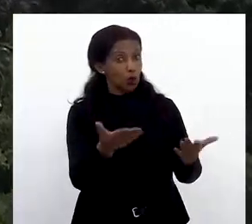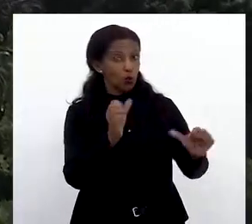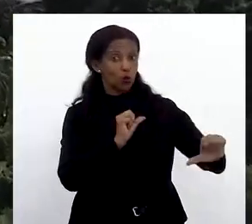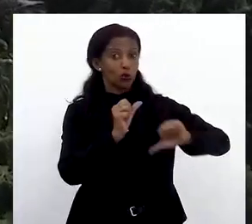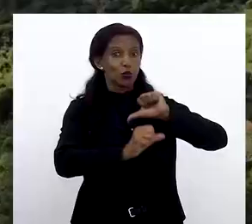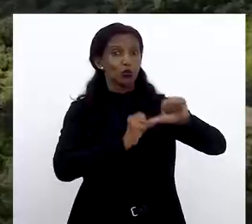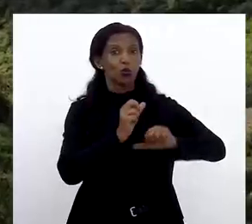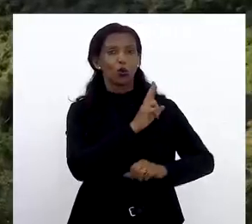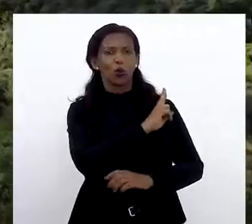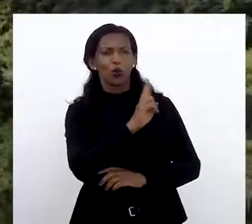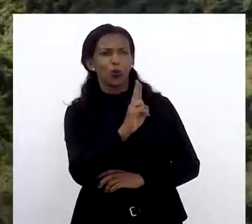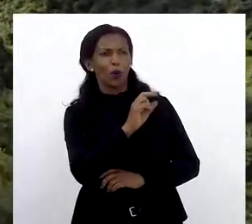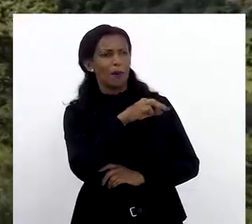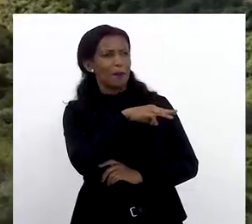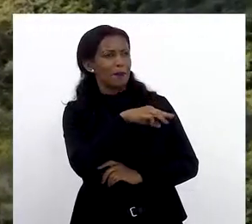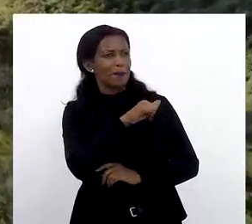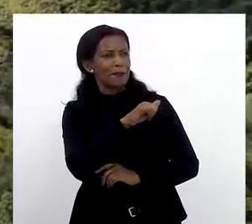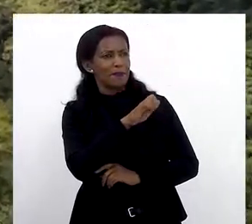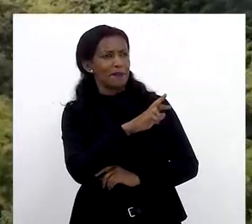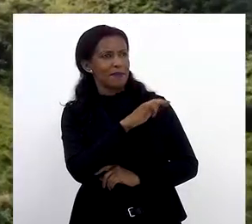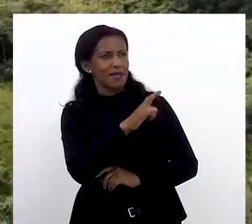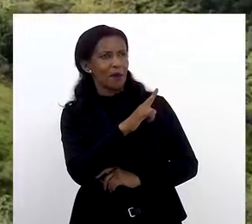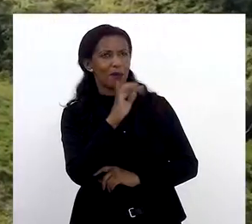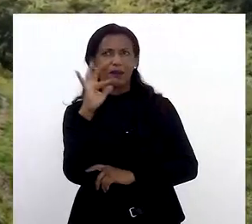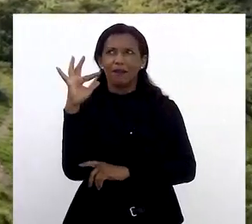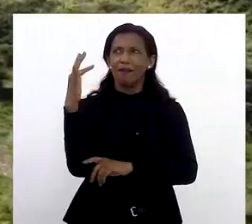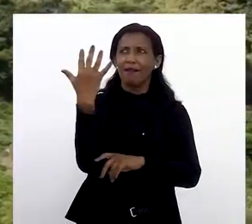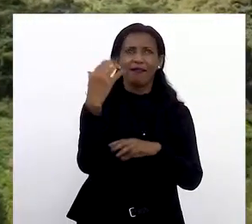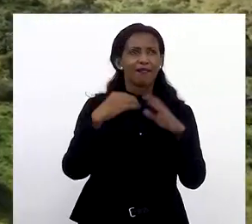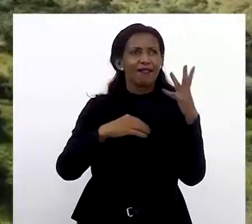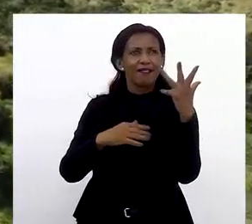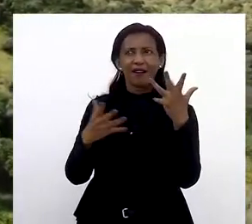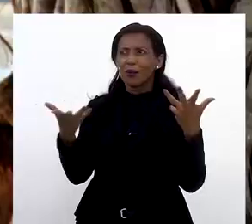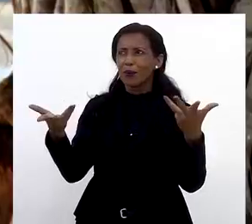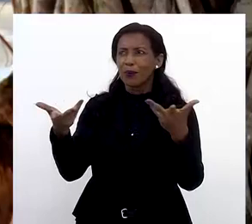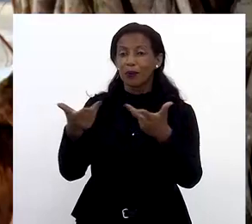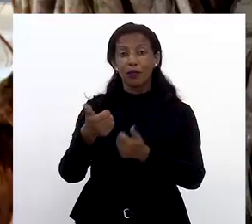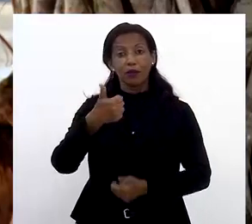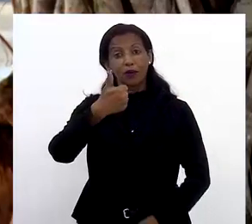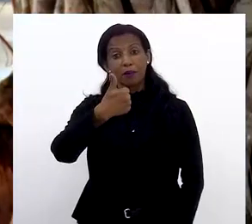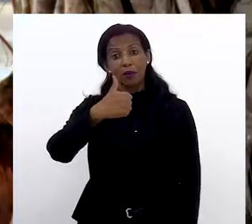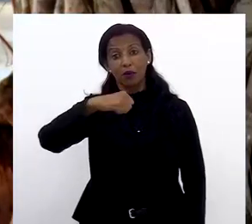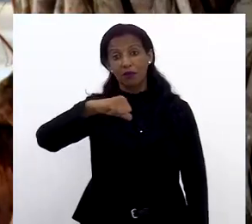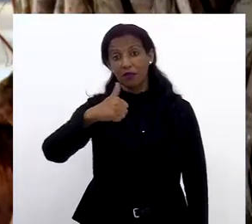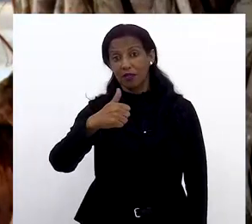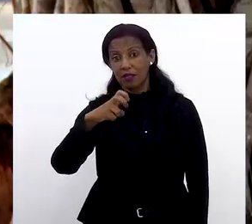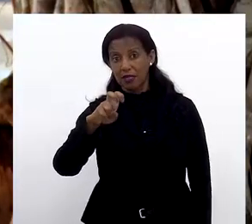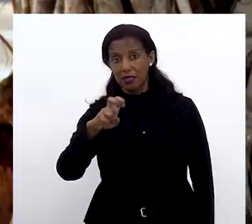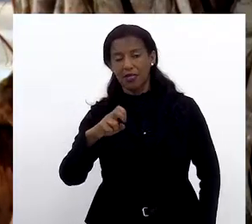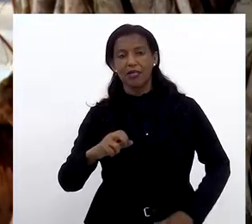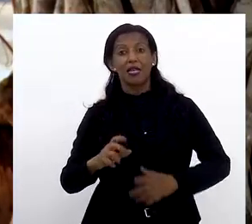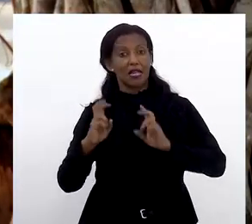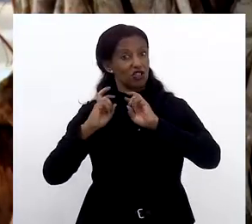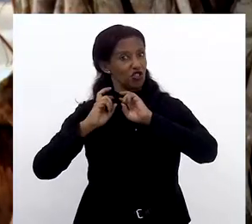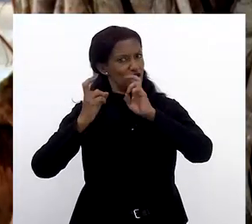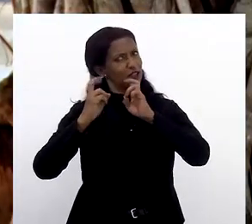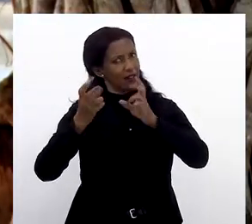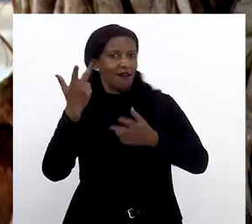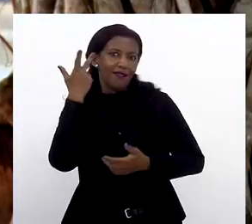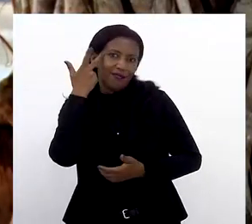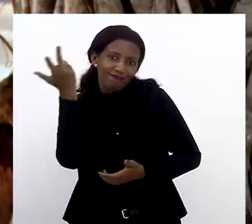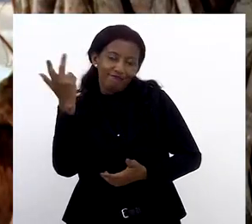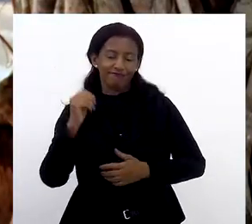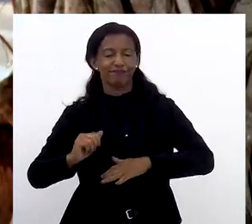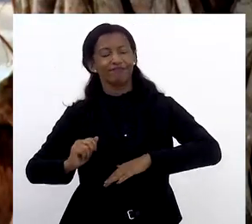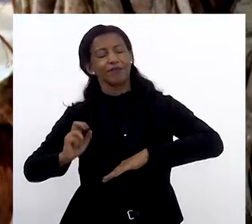Pereira. Ele se encantou pelo clima, pela Mata Atlântica. Então, em 1915, Miguel Pereira subiu a serra